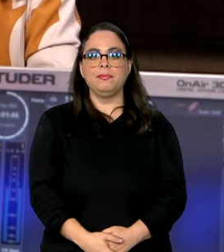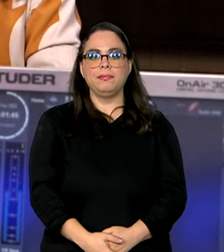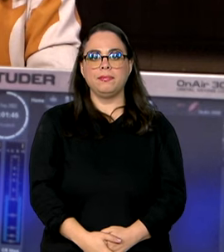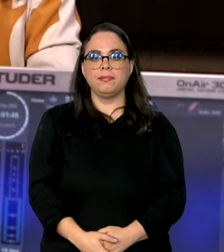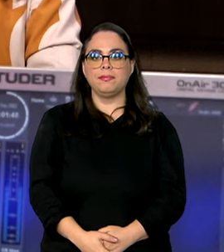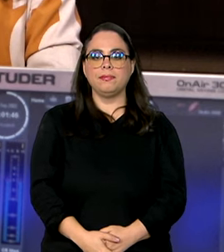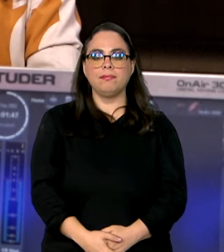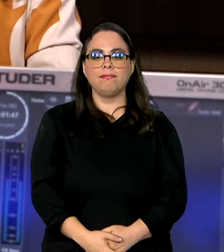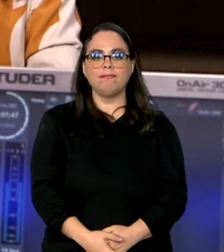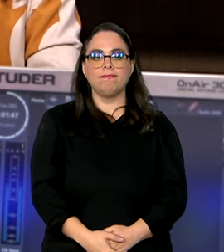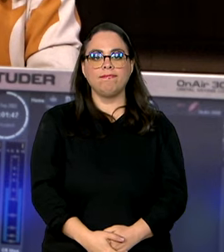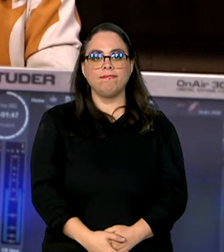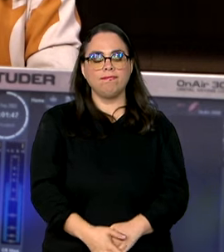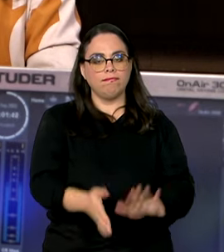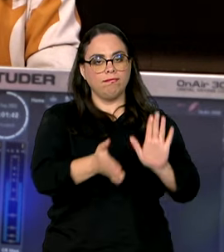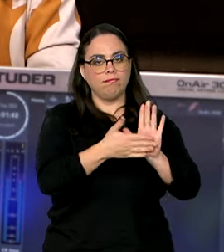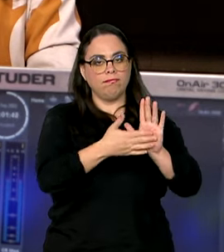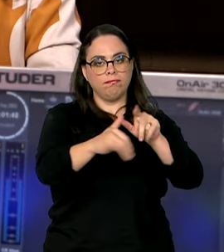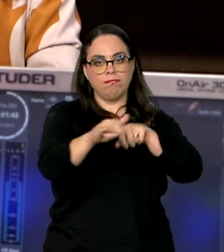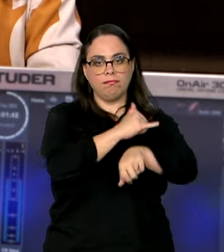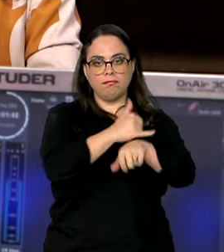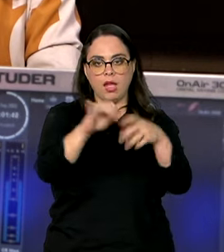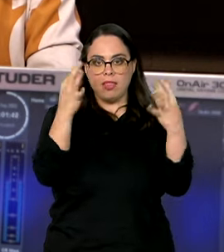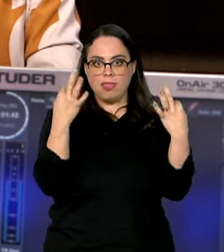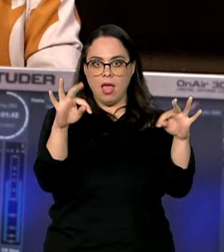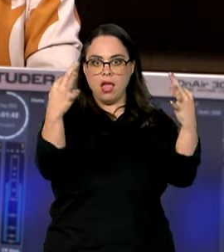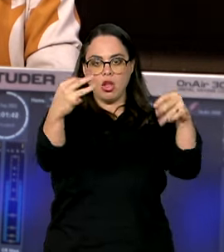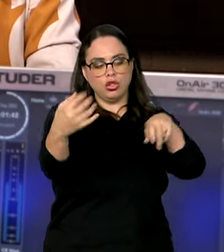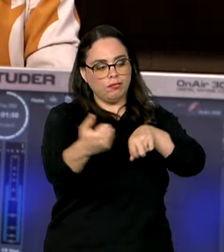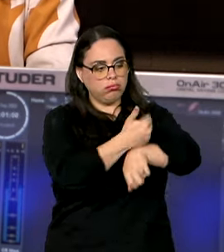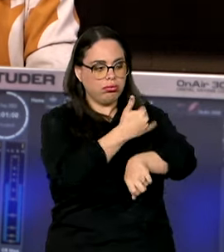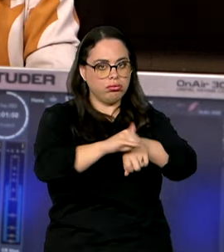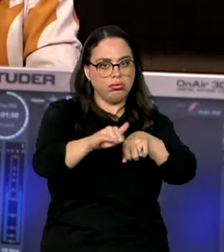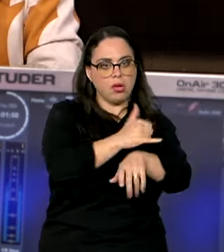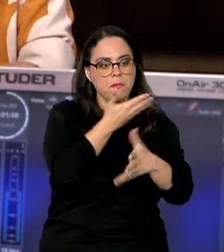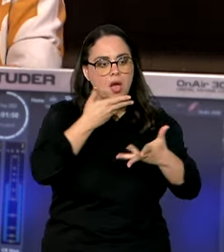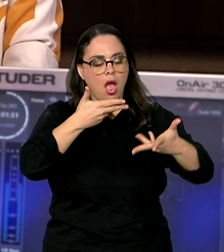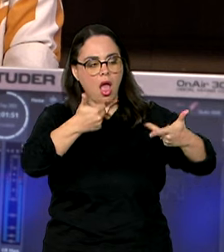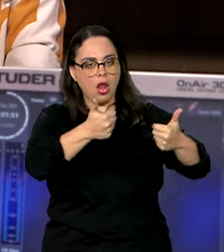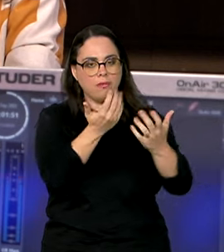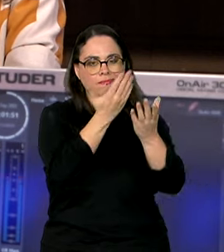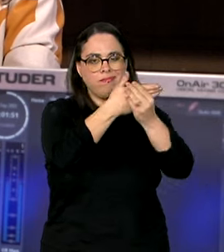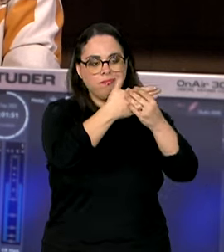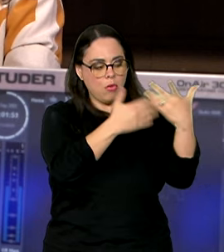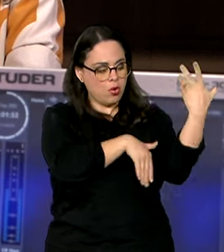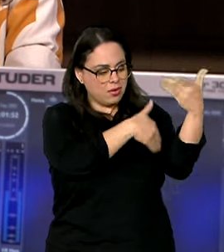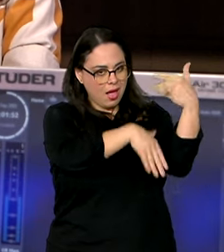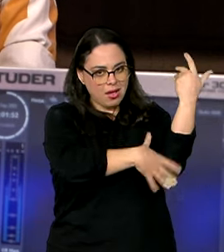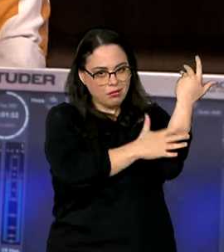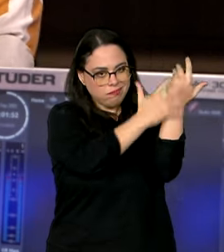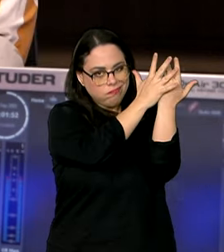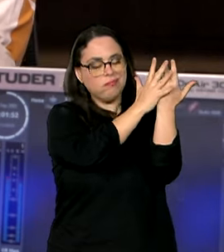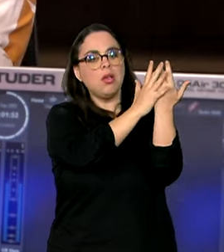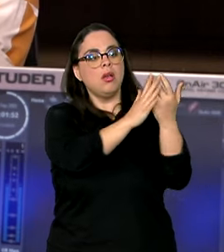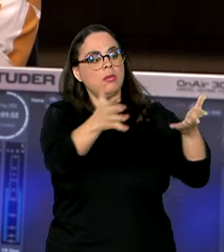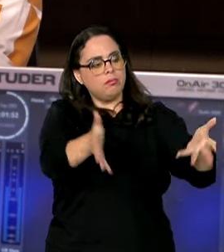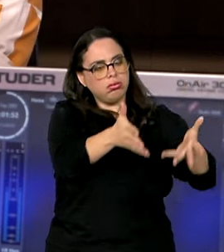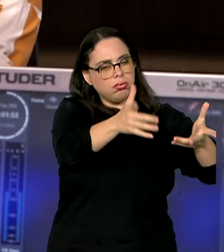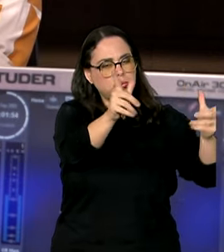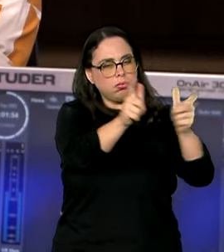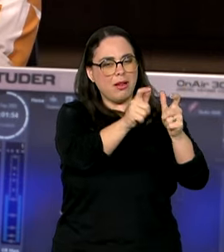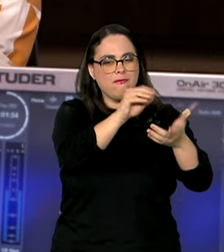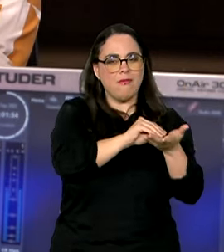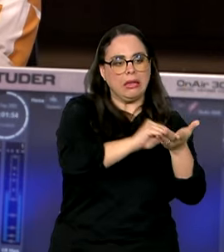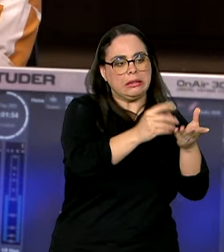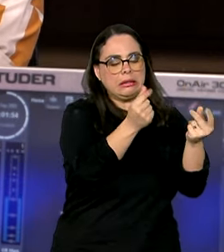Propor soluções tecnológicas para melhorar processos, reduzir os gargalos e incentivar os investimentos